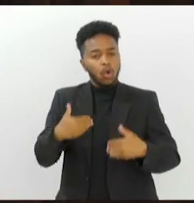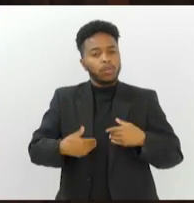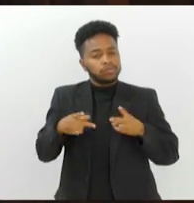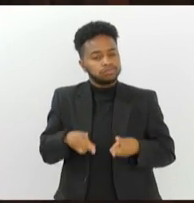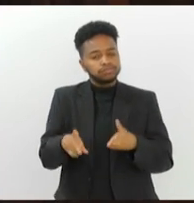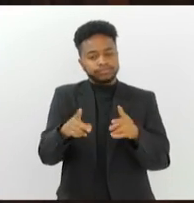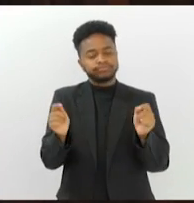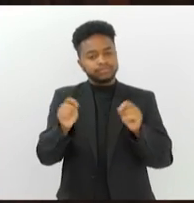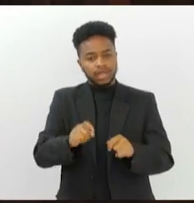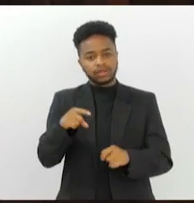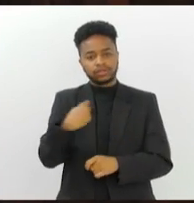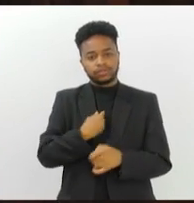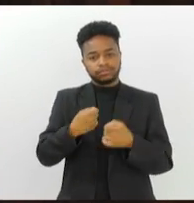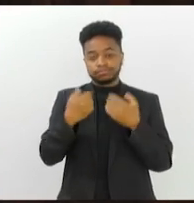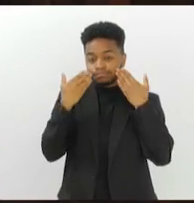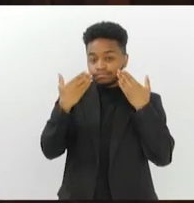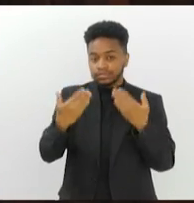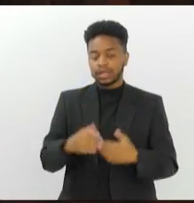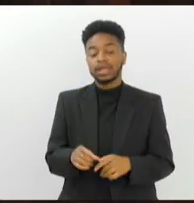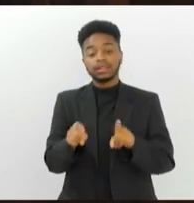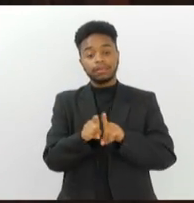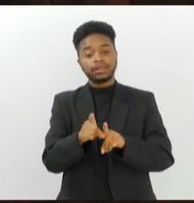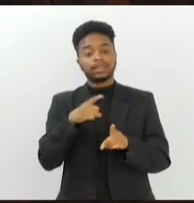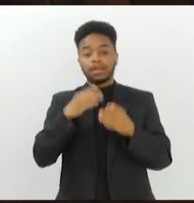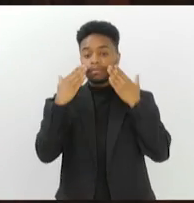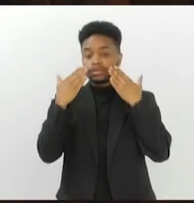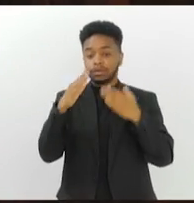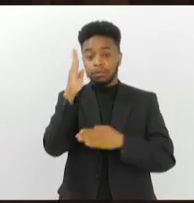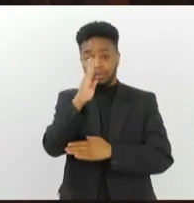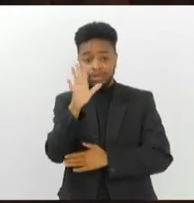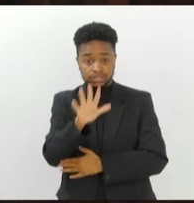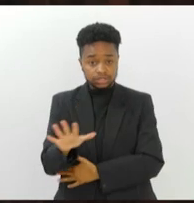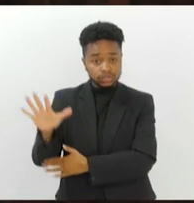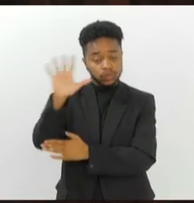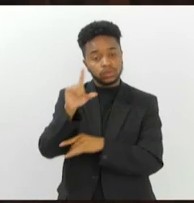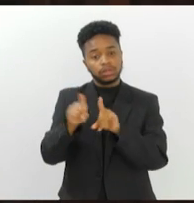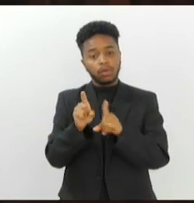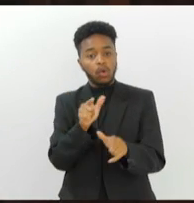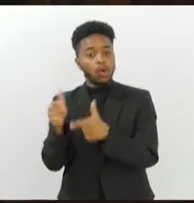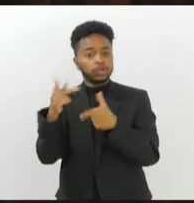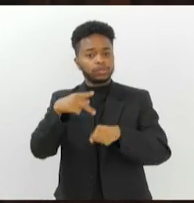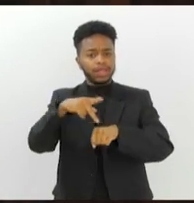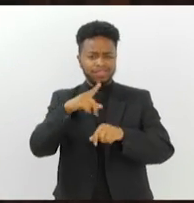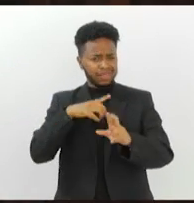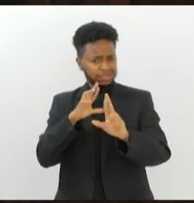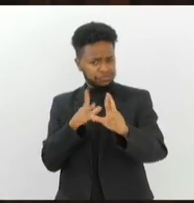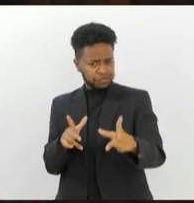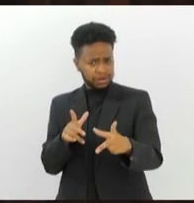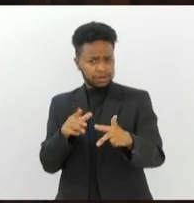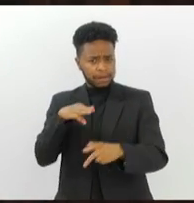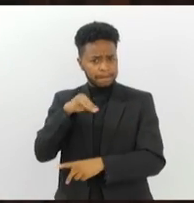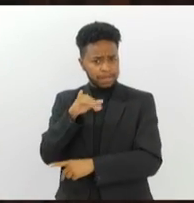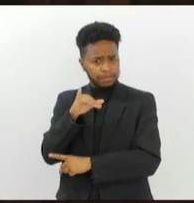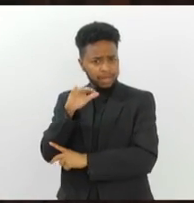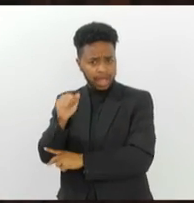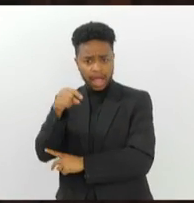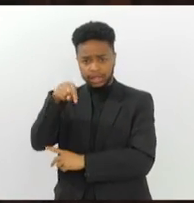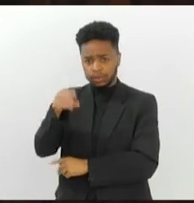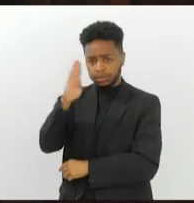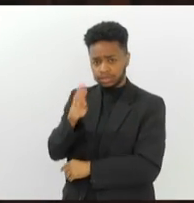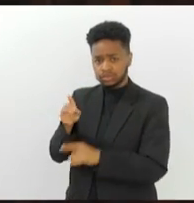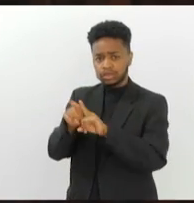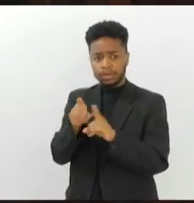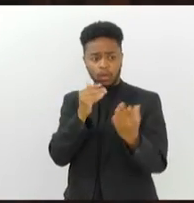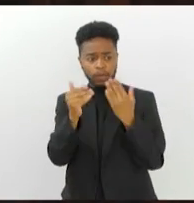rojão. E, Álvaro, apresentações por todo o Brasil. Em outros países também, existe alguma diferença da mímica do Brasil para essa